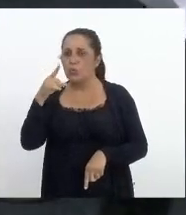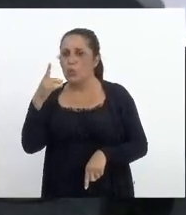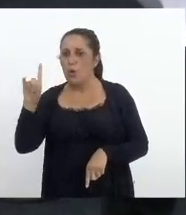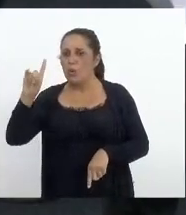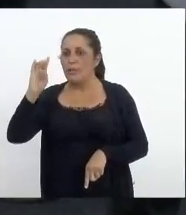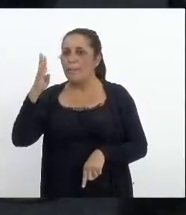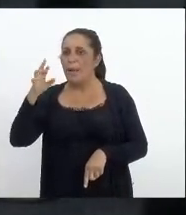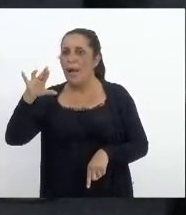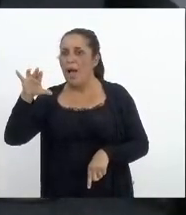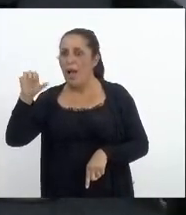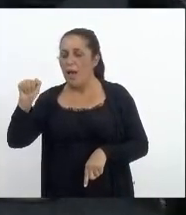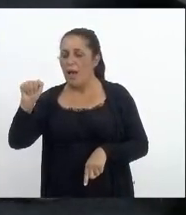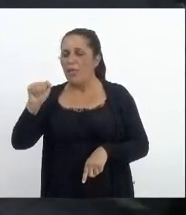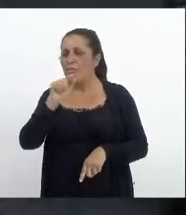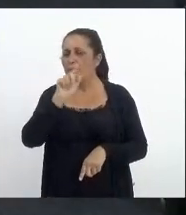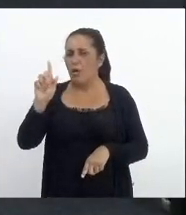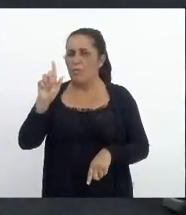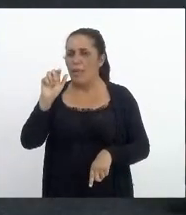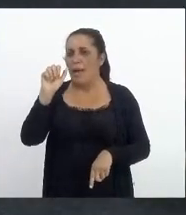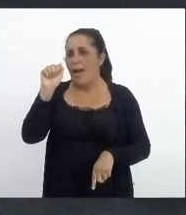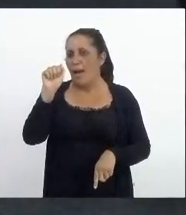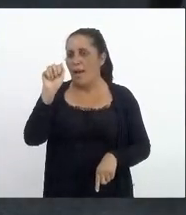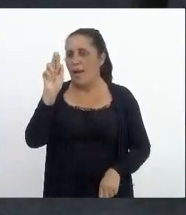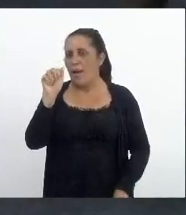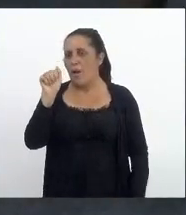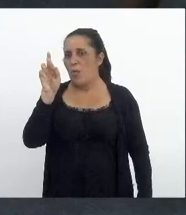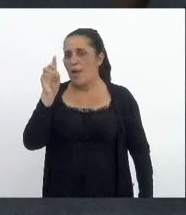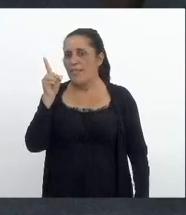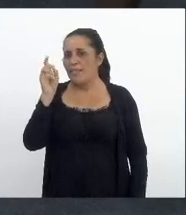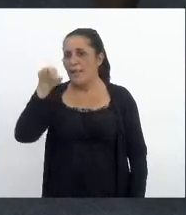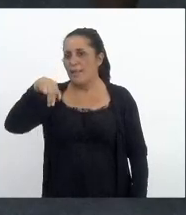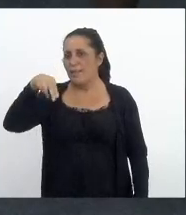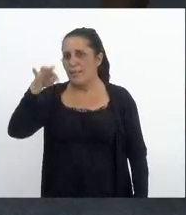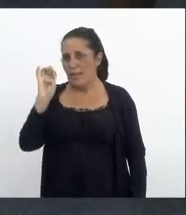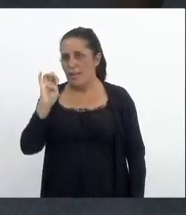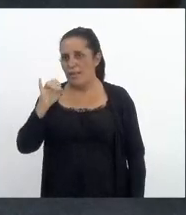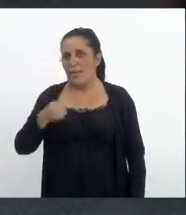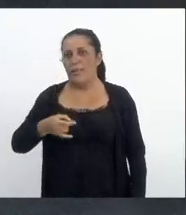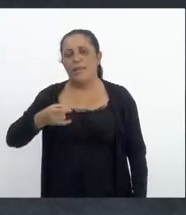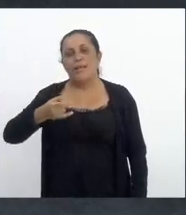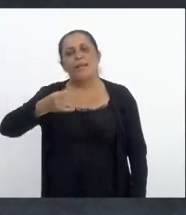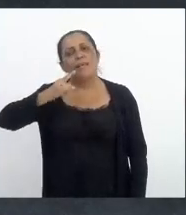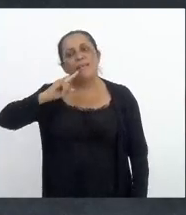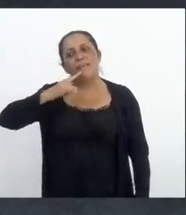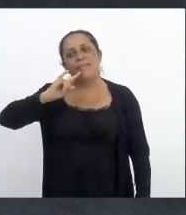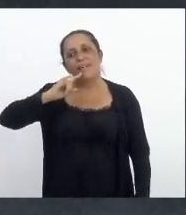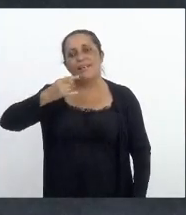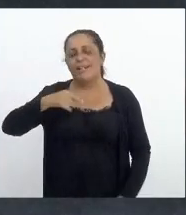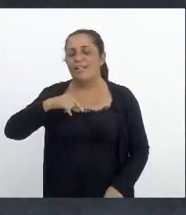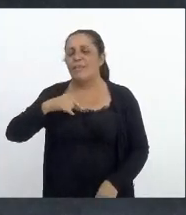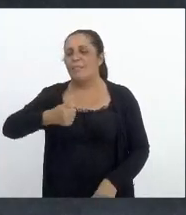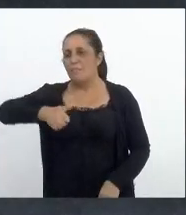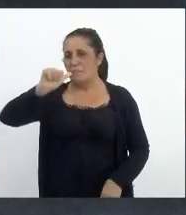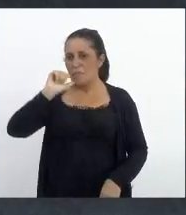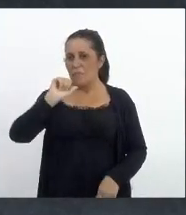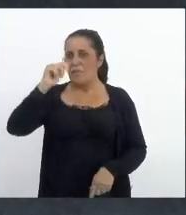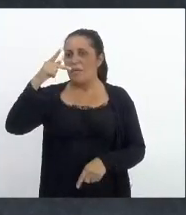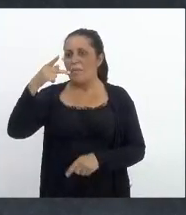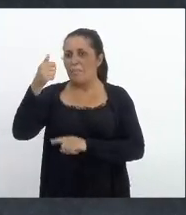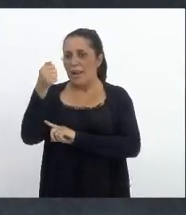da aguardente ela ficou batizada vamos tomar a Paraty em homenagem ao município de Paraty